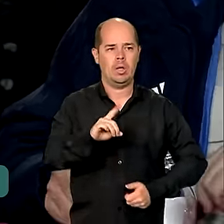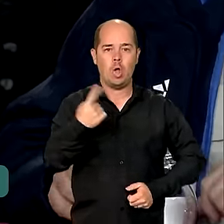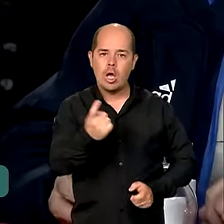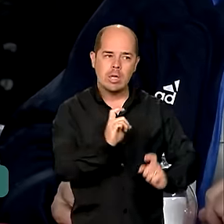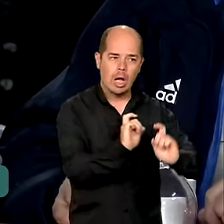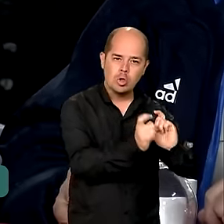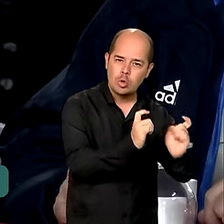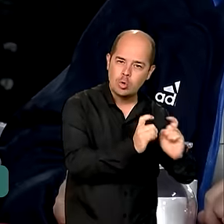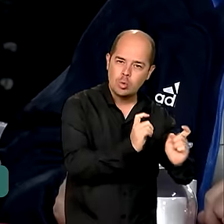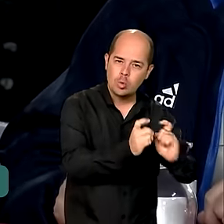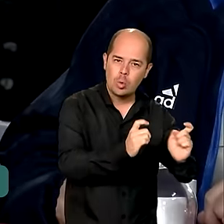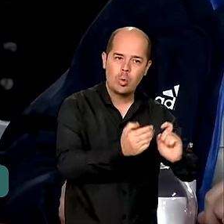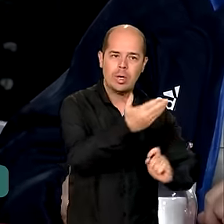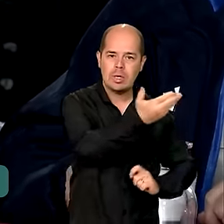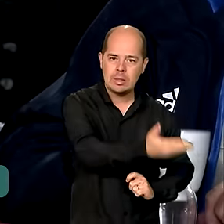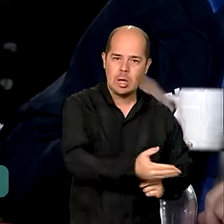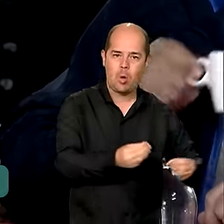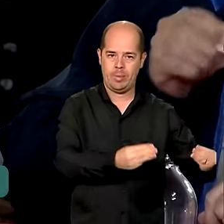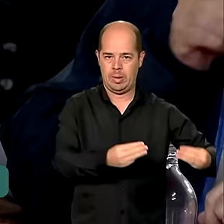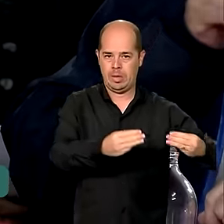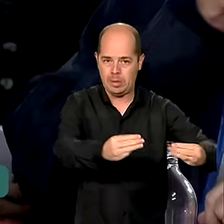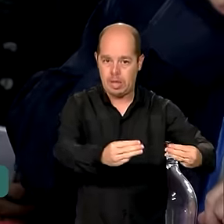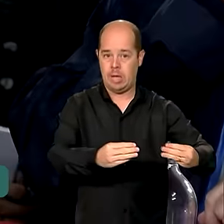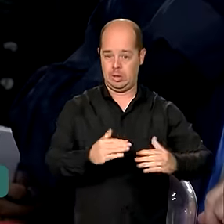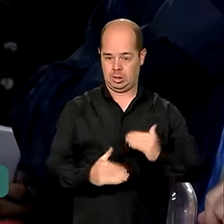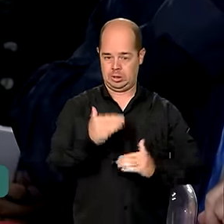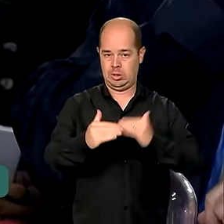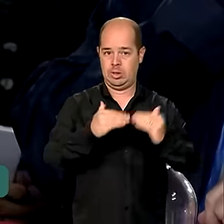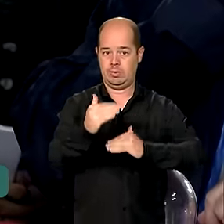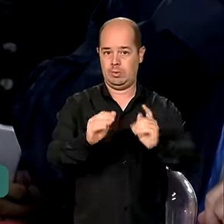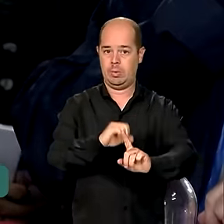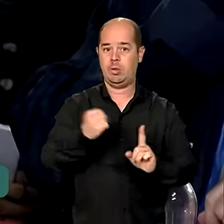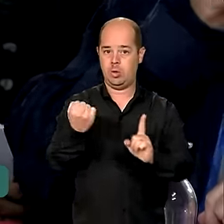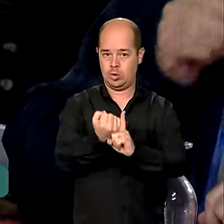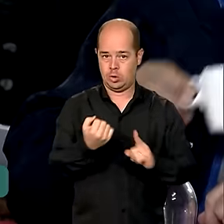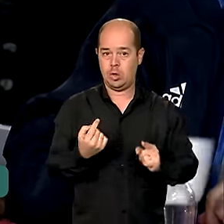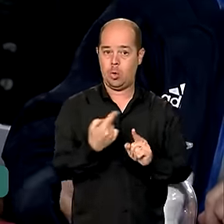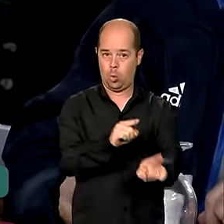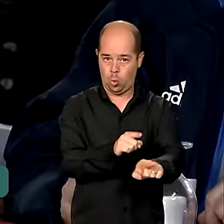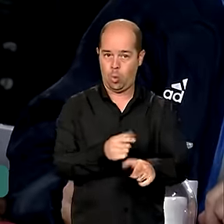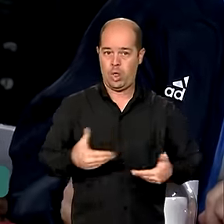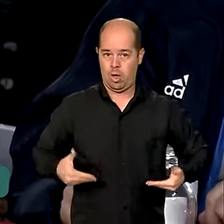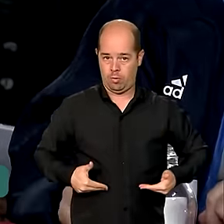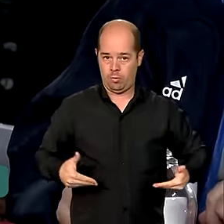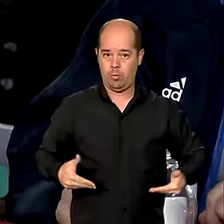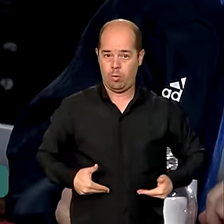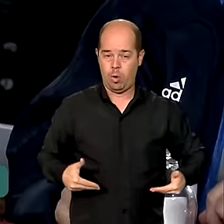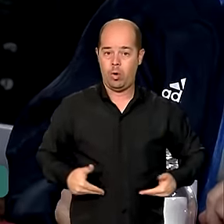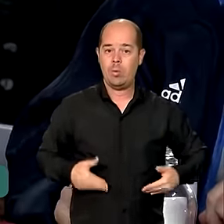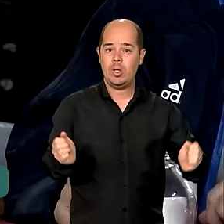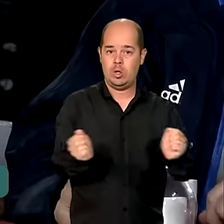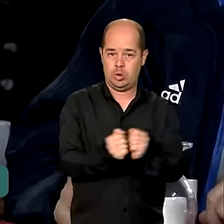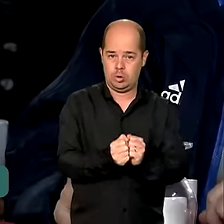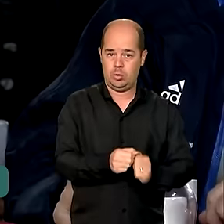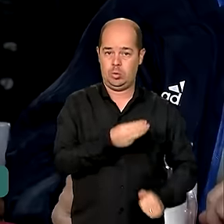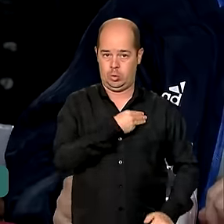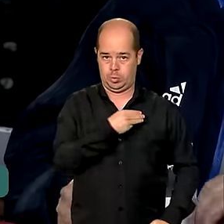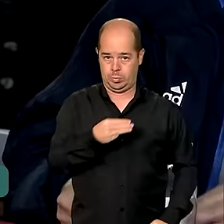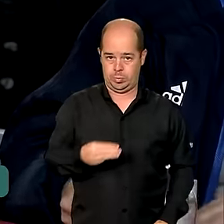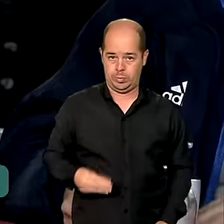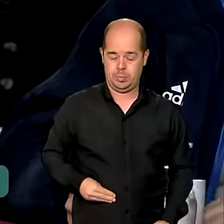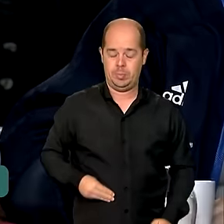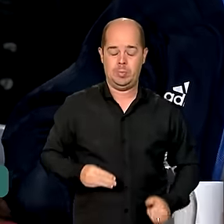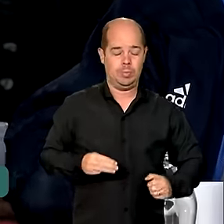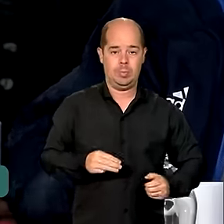com o Ministério do Desenvolvimento Social e Combate à Fome, junto ao ministro Wellington Dias, e temos já uma